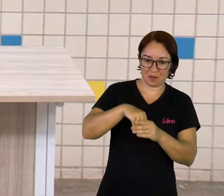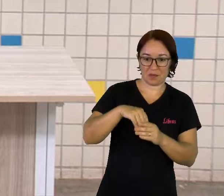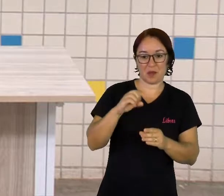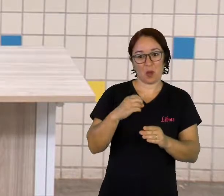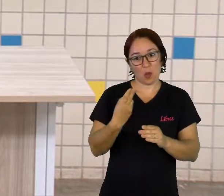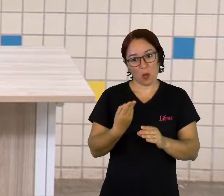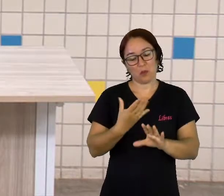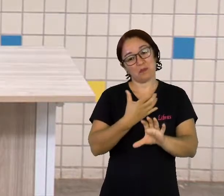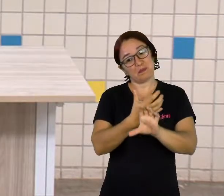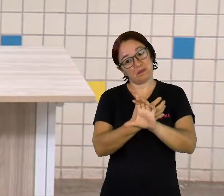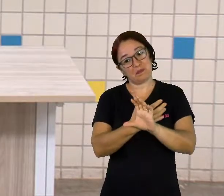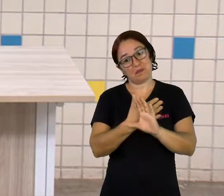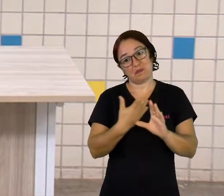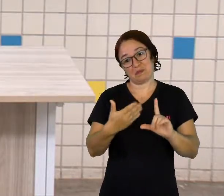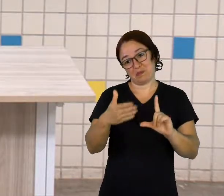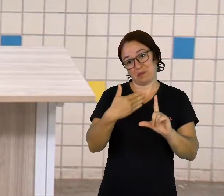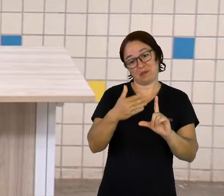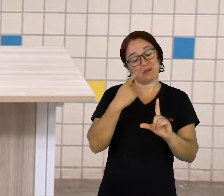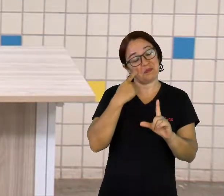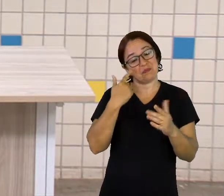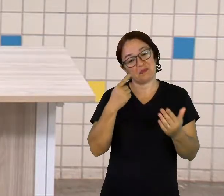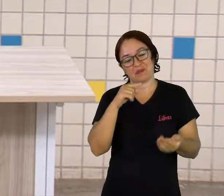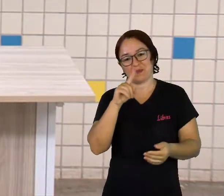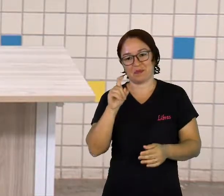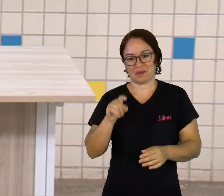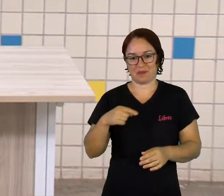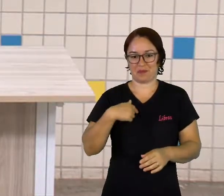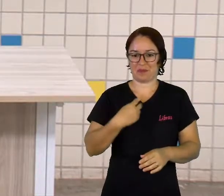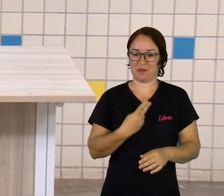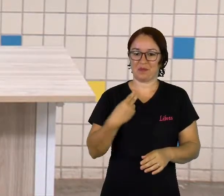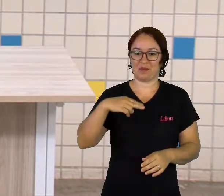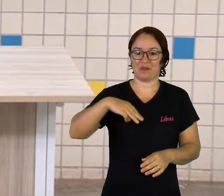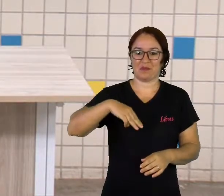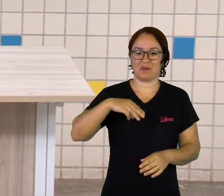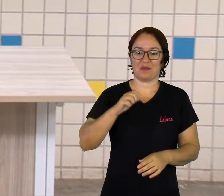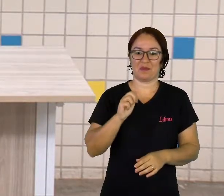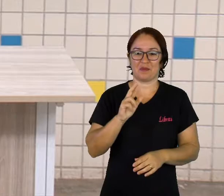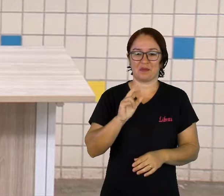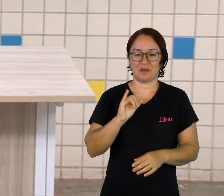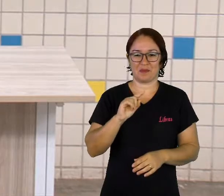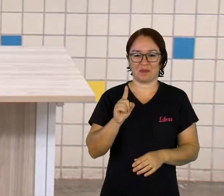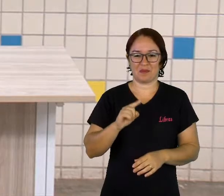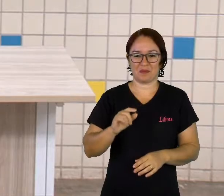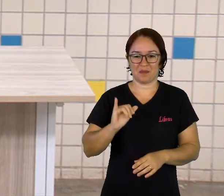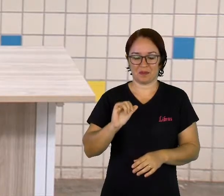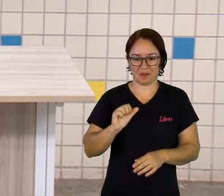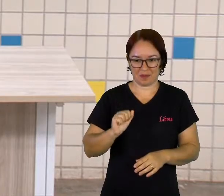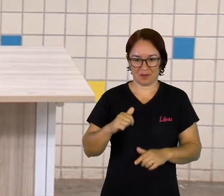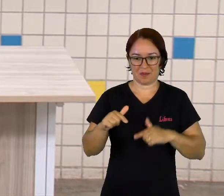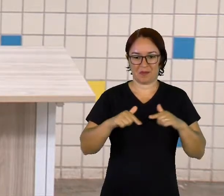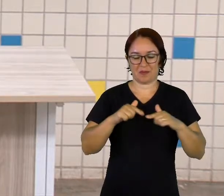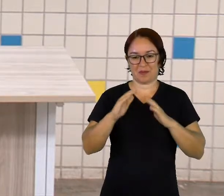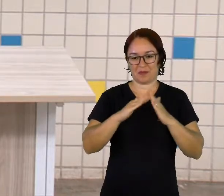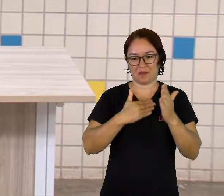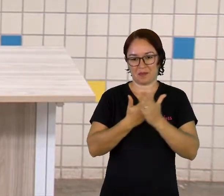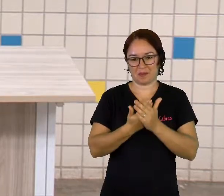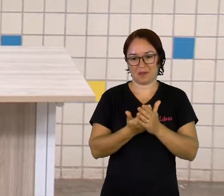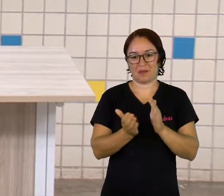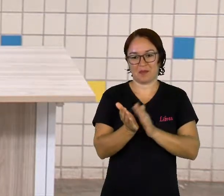Rodrigues da Costa, sou professora da Rede Municipal e trabalho na Escola Pastor Paulo Leibas Macalão.